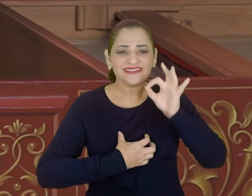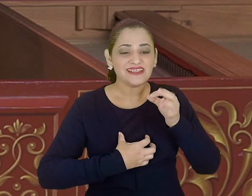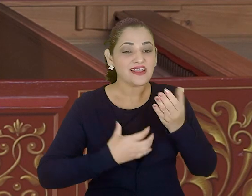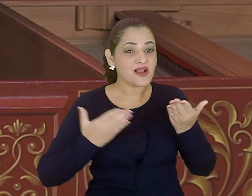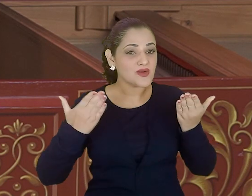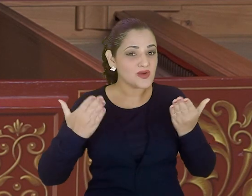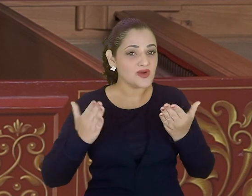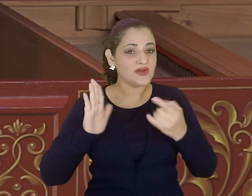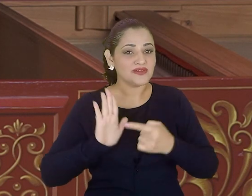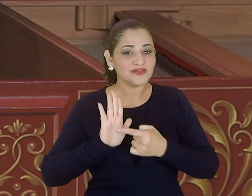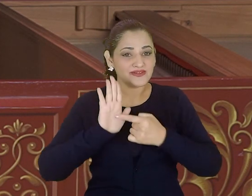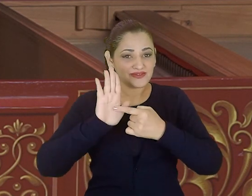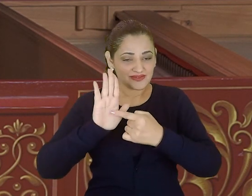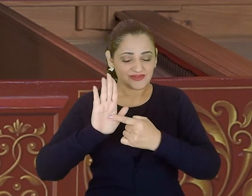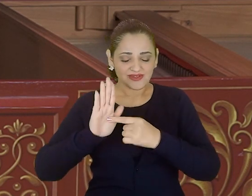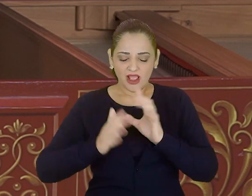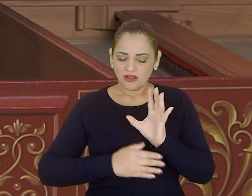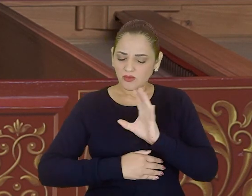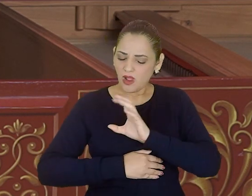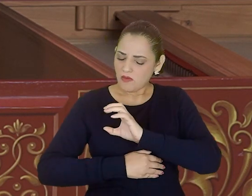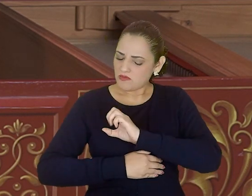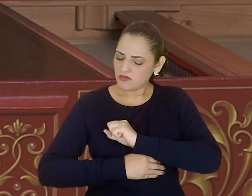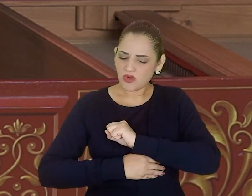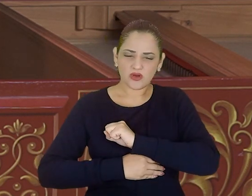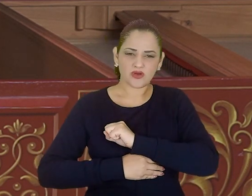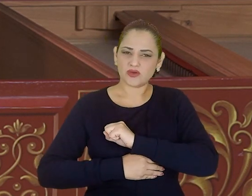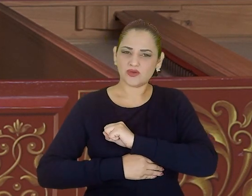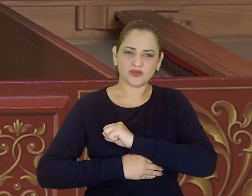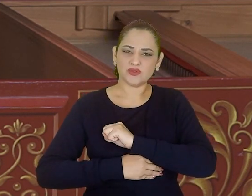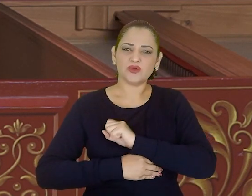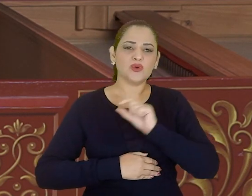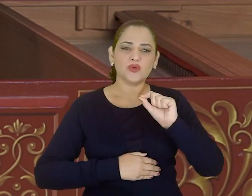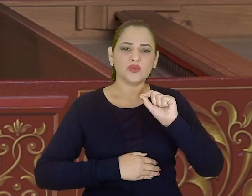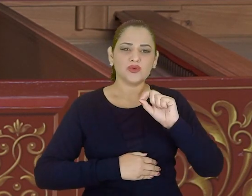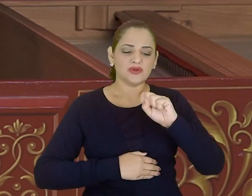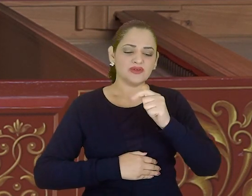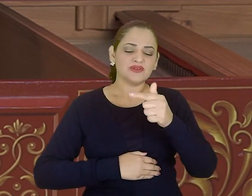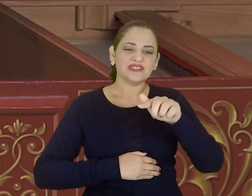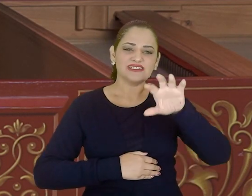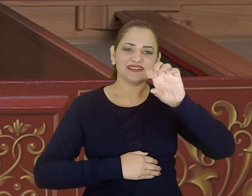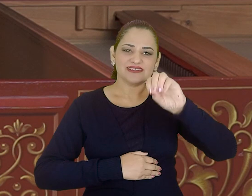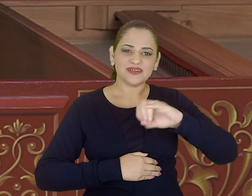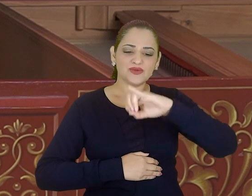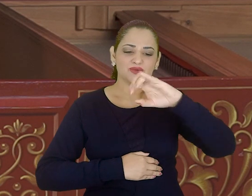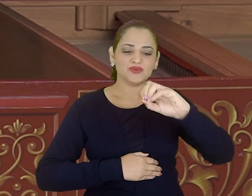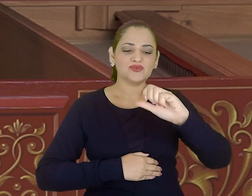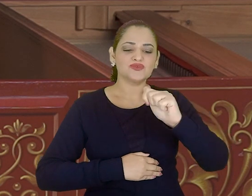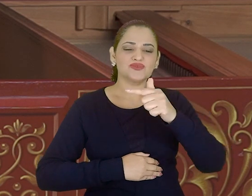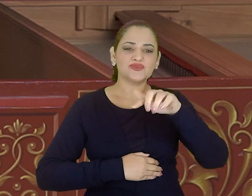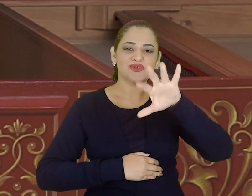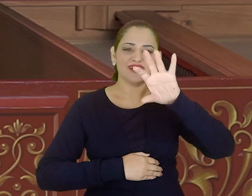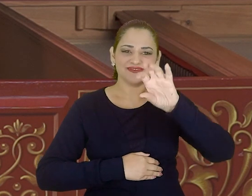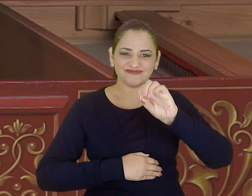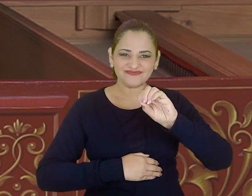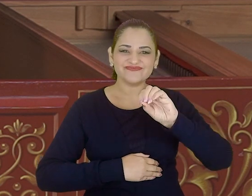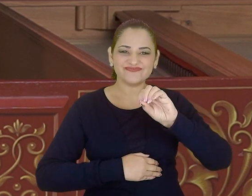evangelista da Paixão segundo São João. Aliás, ouça a obra inteira. É maravilhosa. E